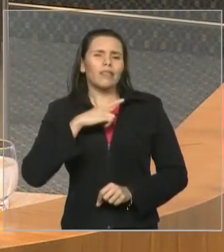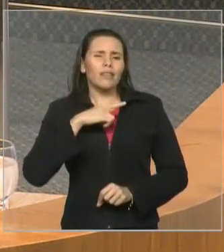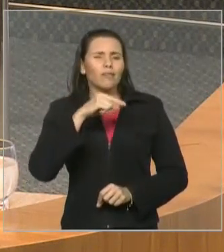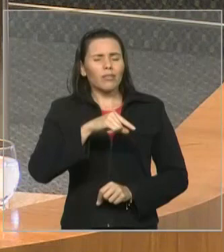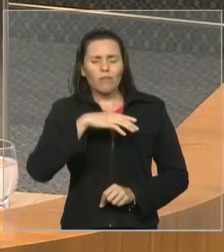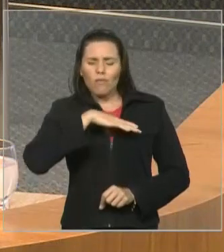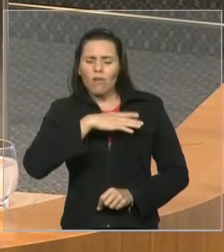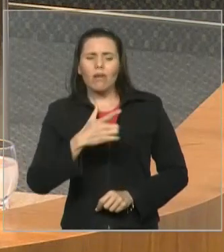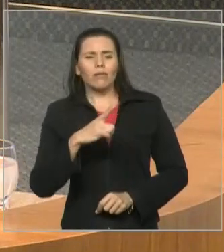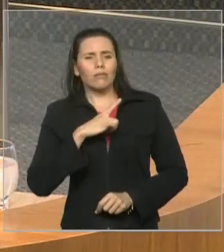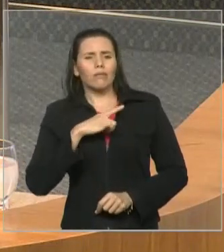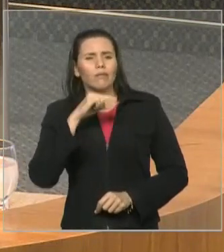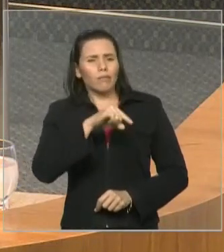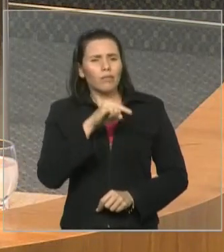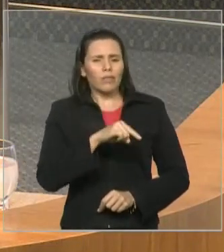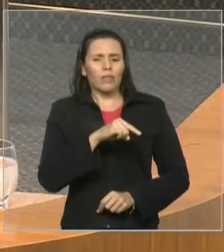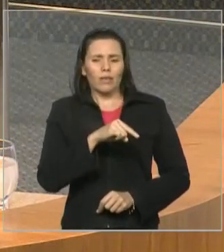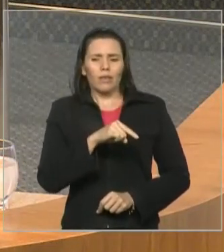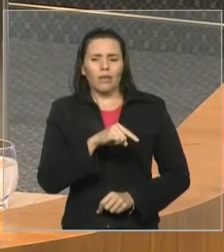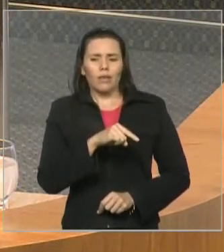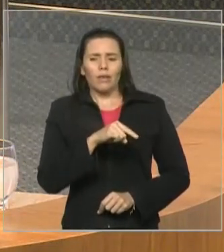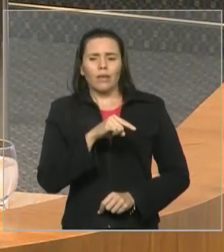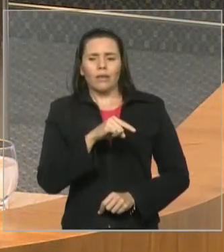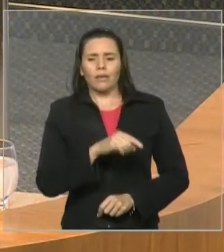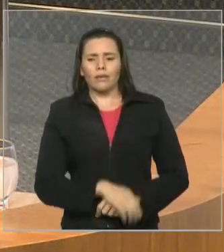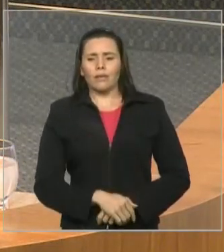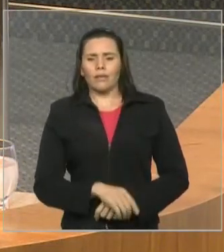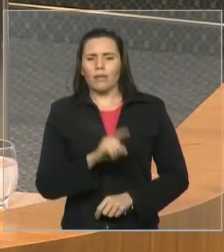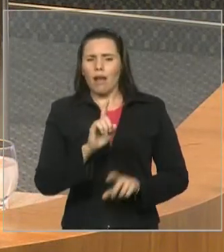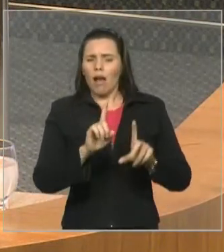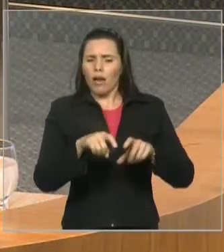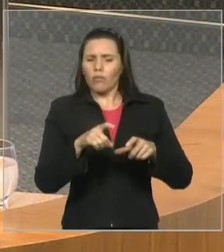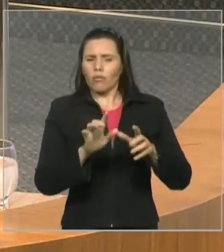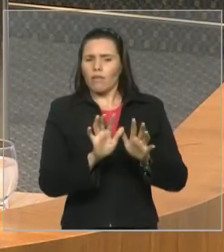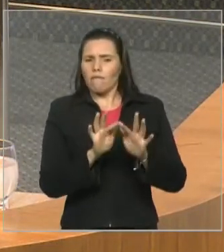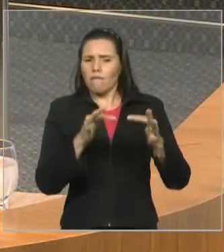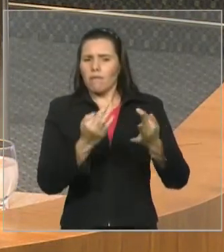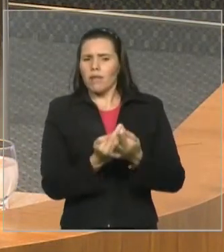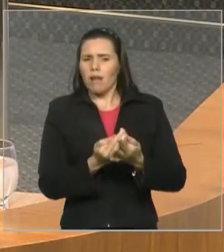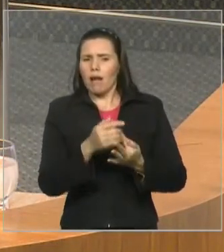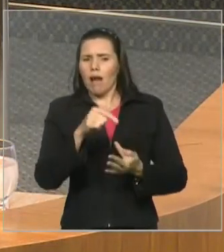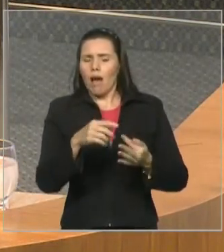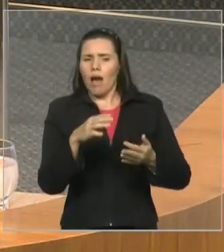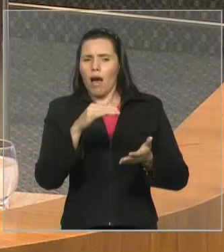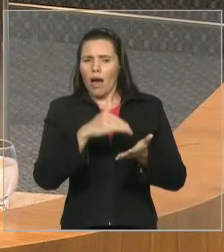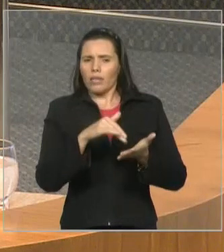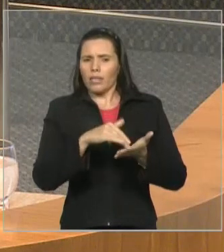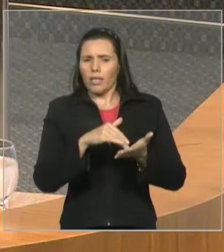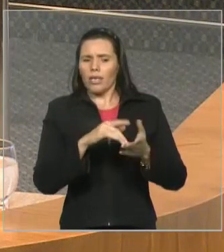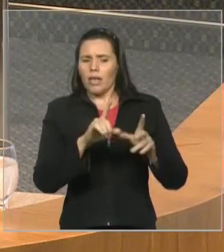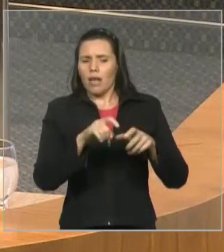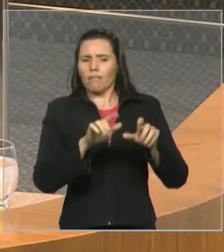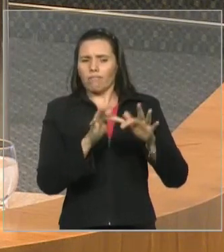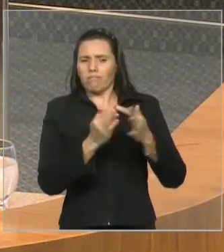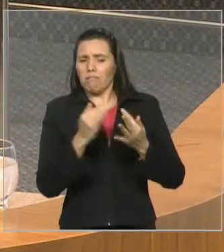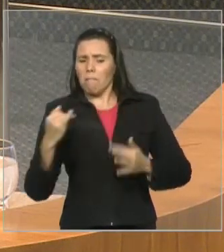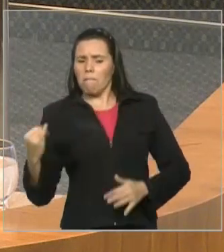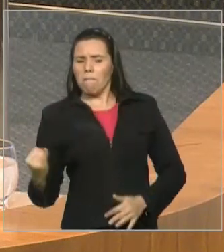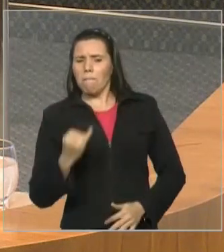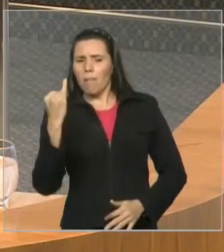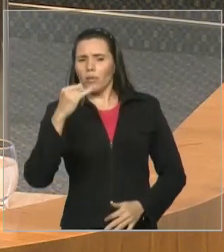instituição extremamente importante no nosso Estado, principalmente para as causas sociais e produtivas.